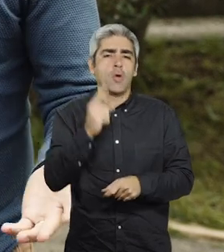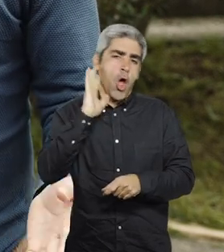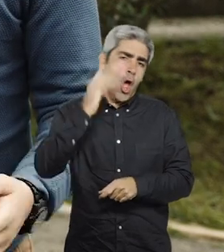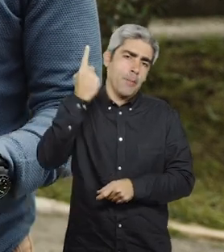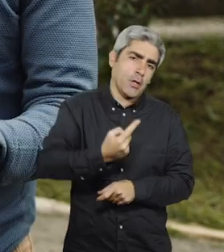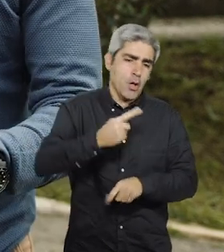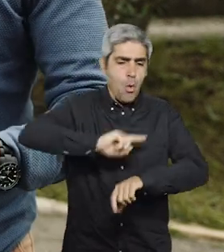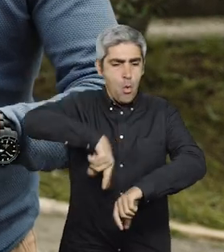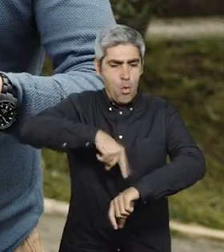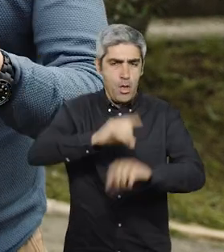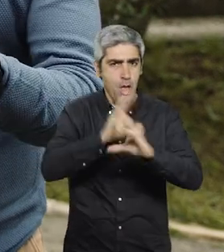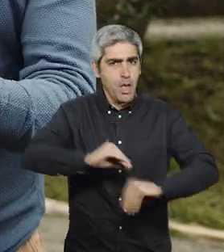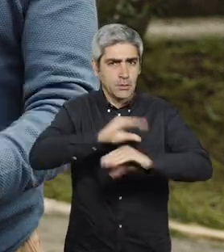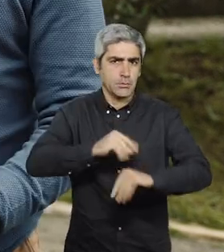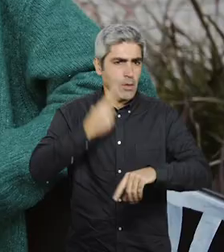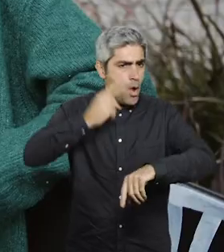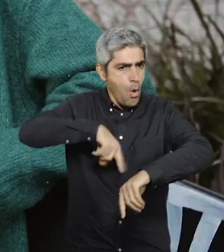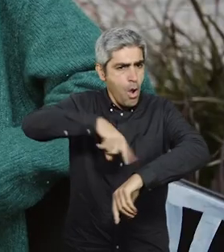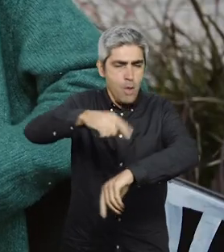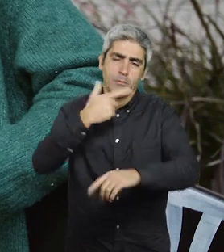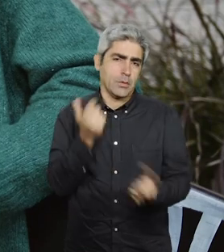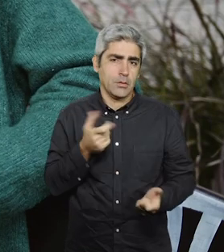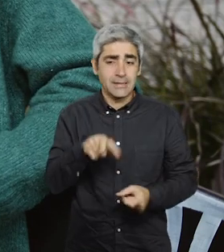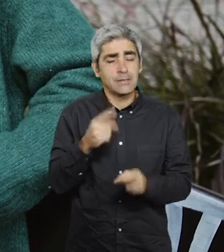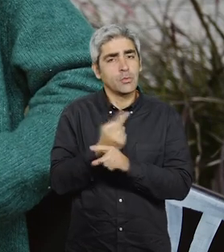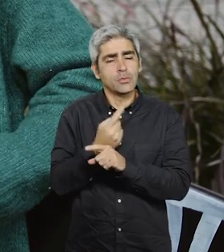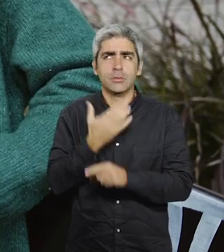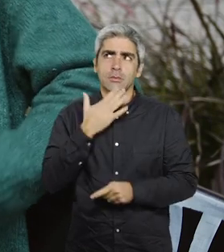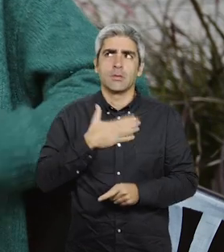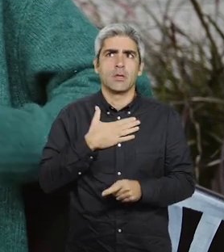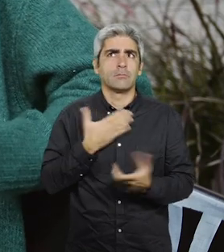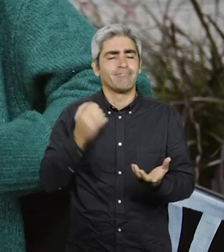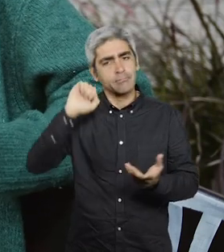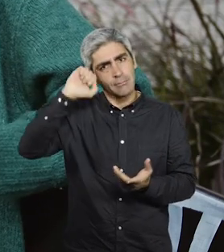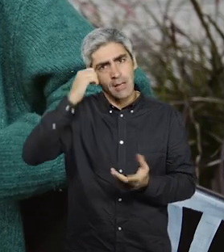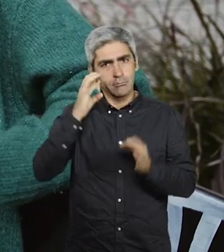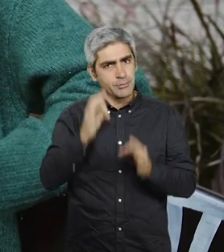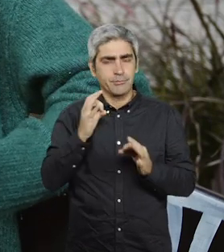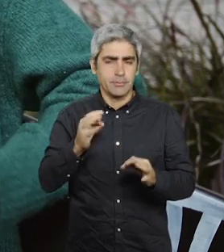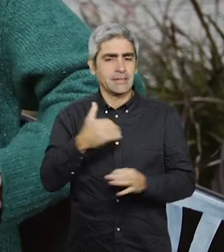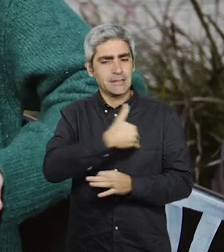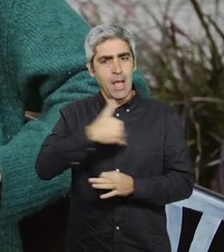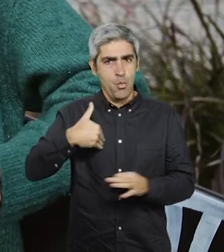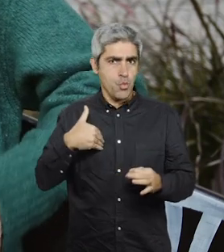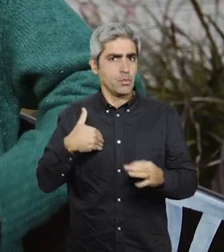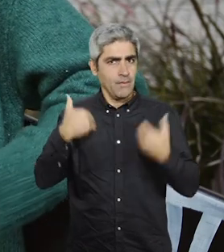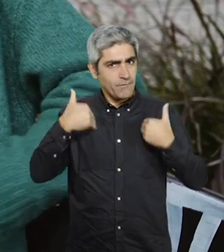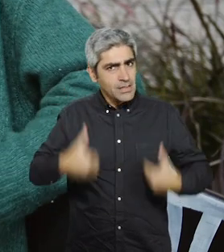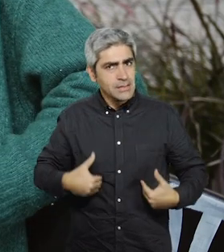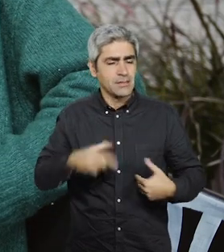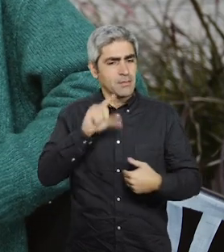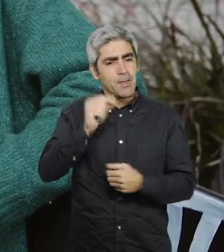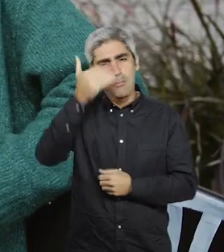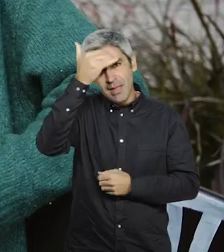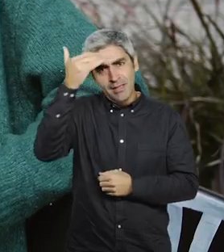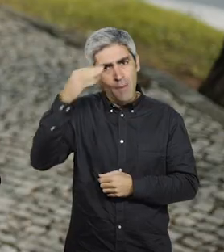obrigadas a fazer horas extra, atrás de horas extra. E isto é uma coisa que prejudica diretamente a saúde física e